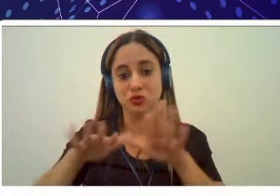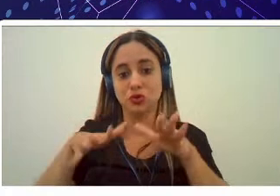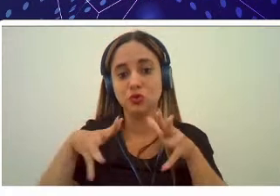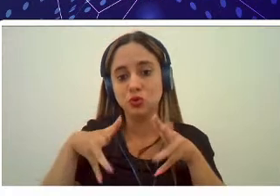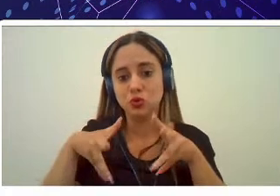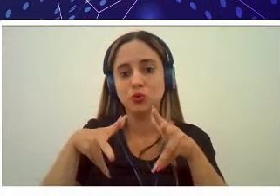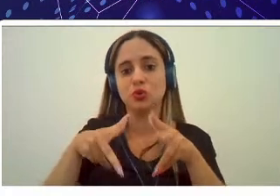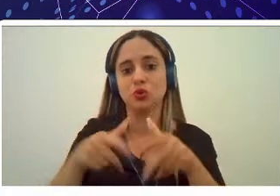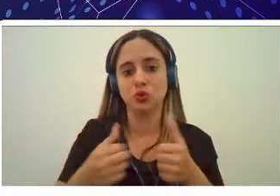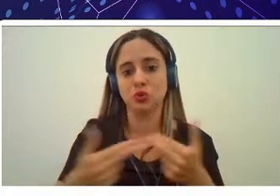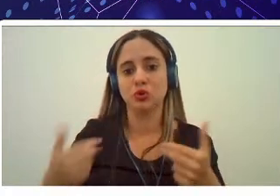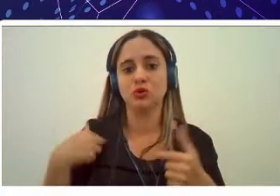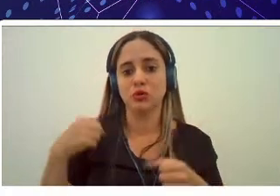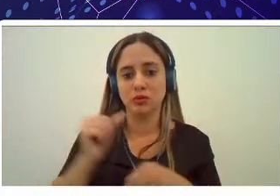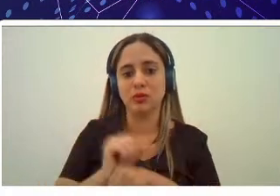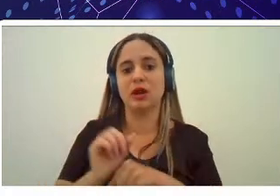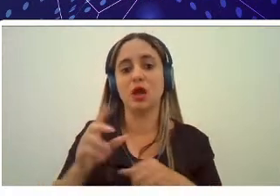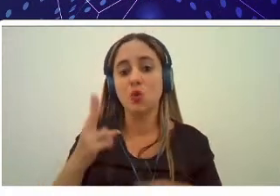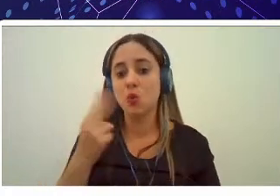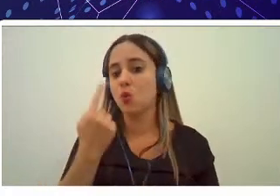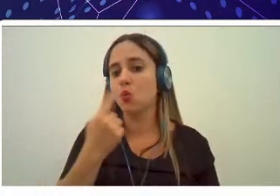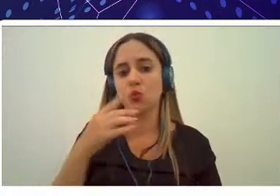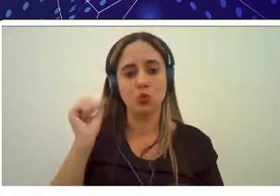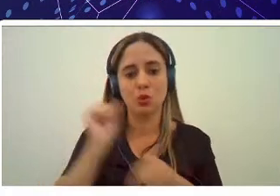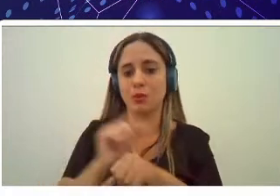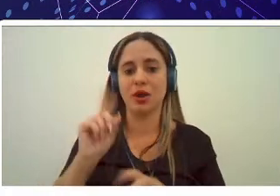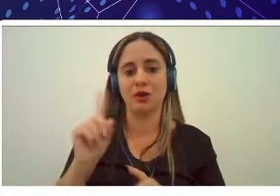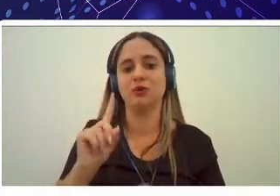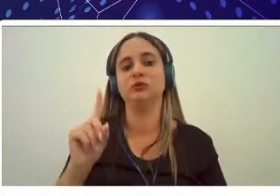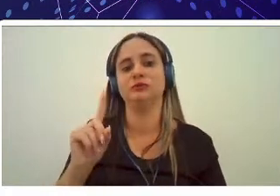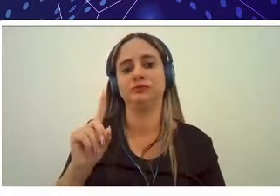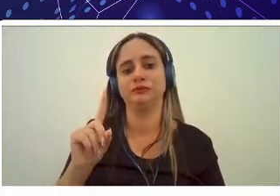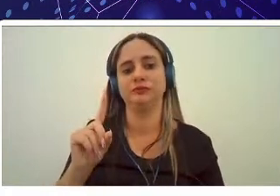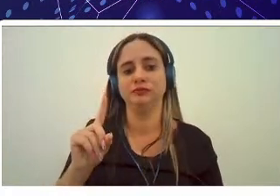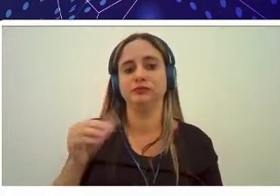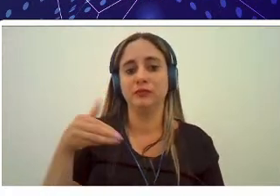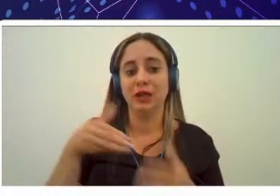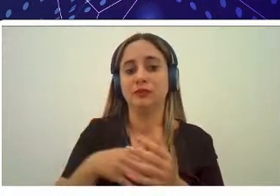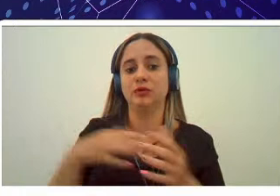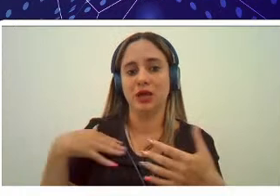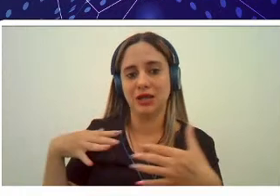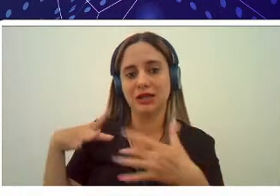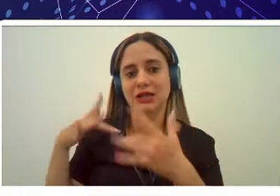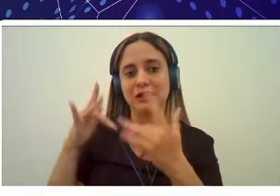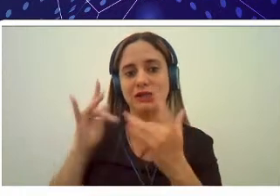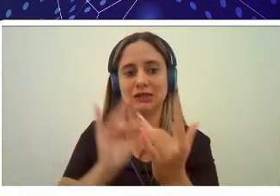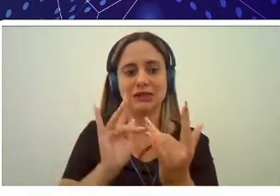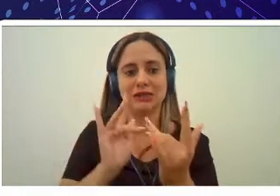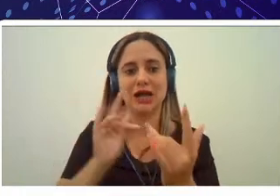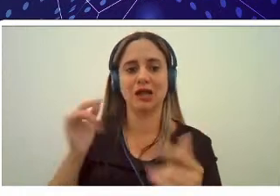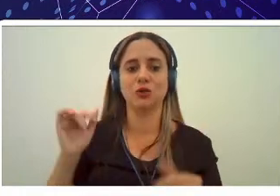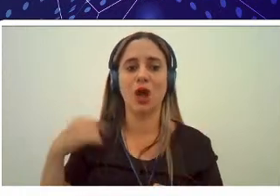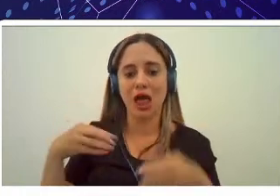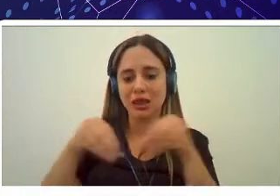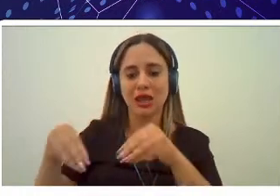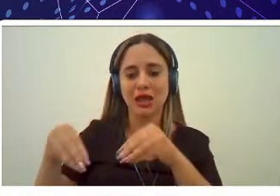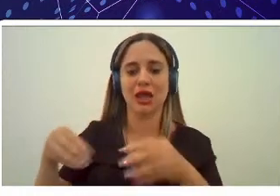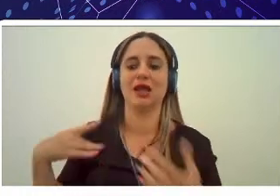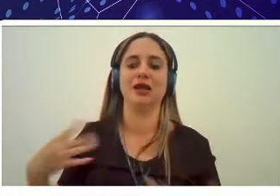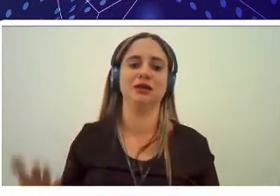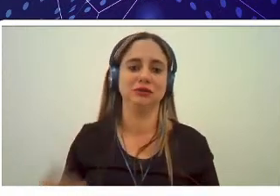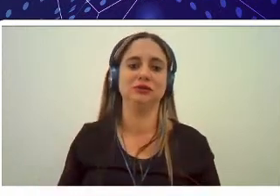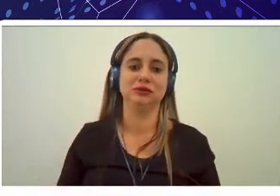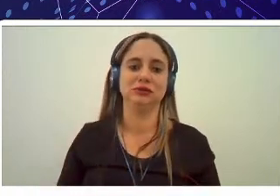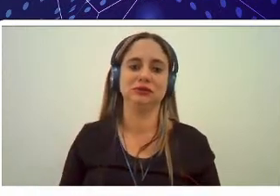momento e o único que não parou até porque ele está ligado diretamente à terra ele está ligado à sauzonalidade então literalmente